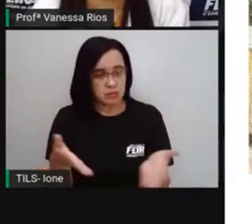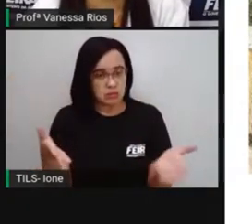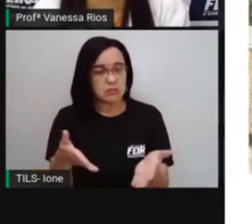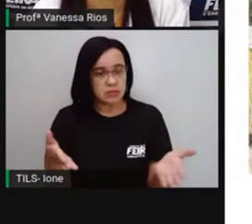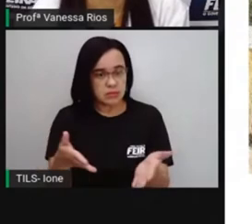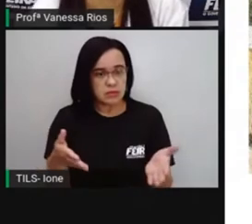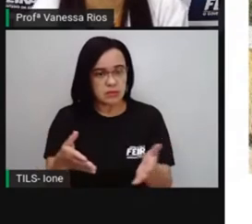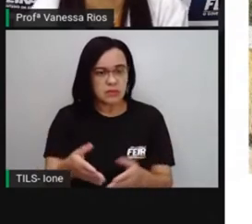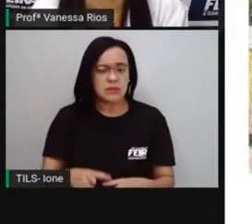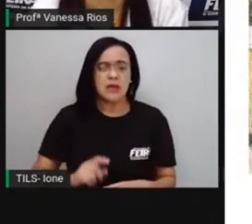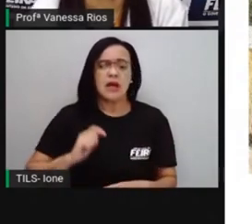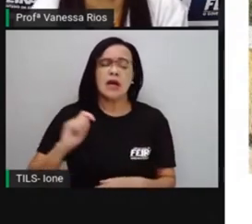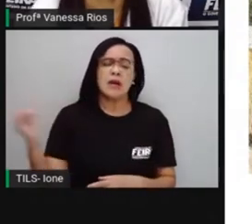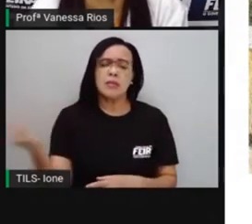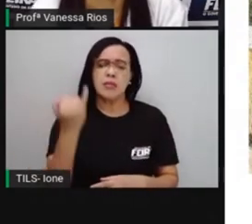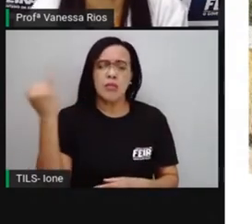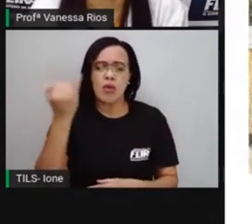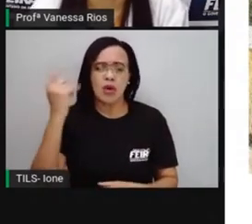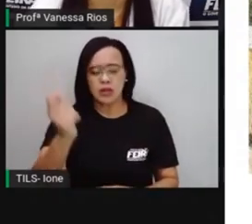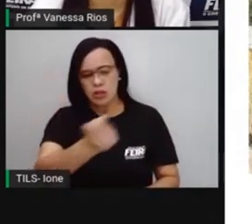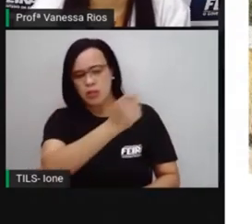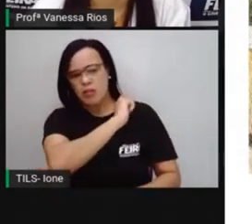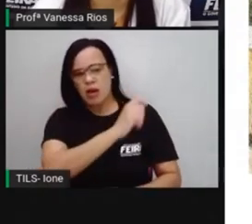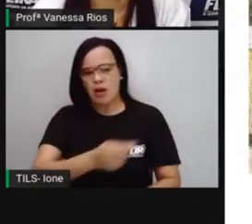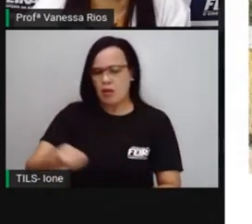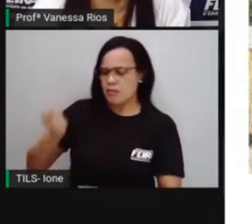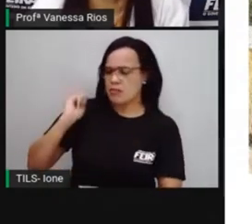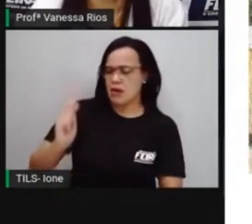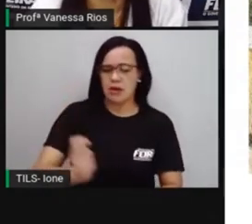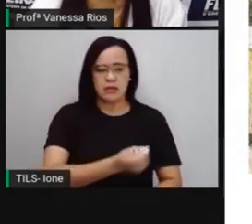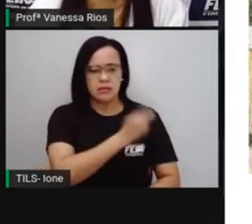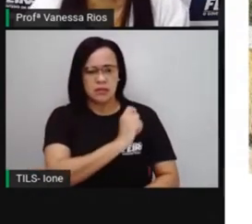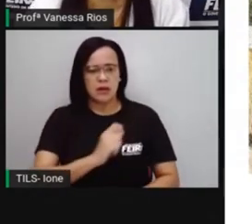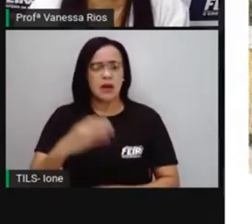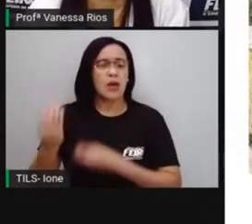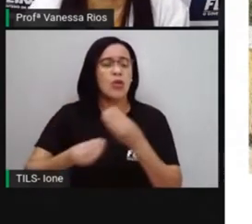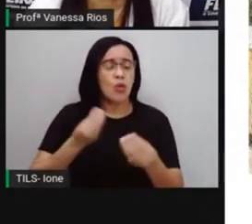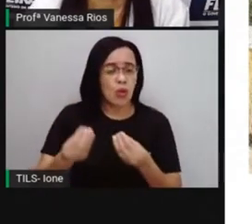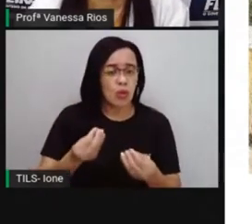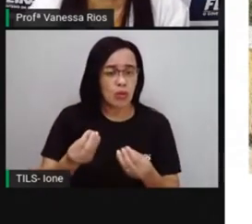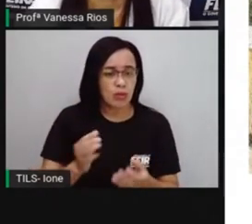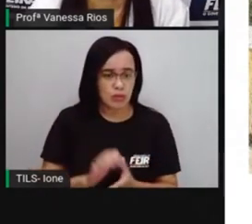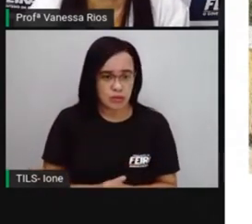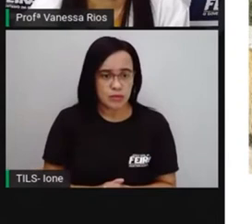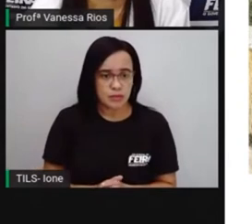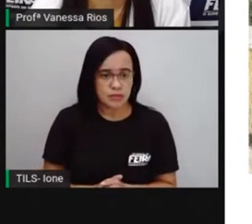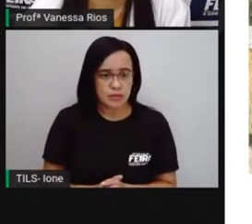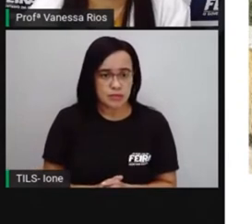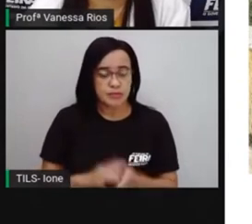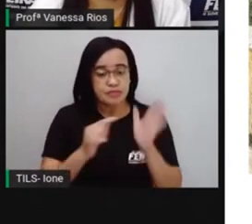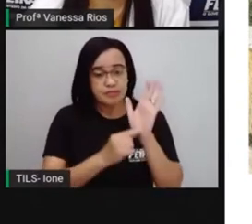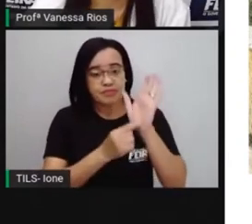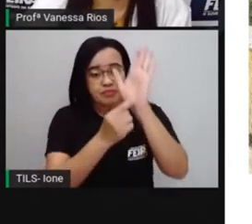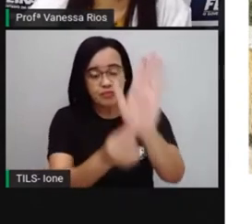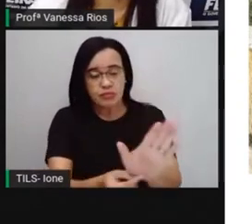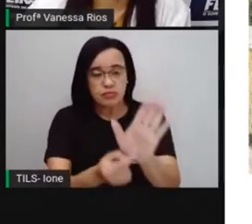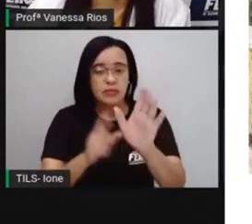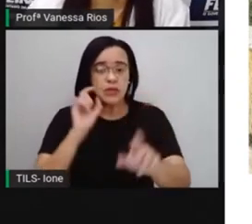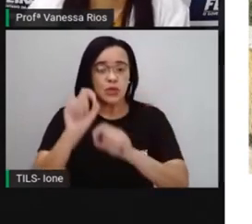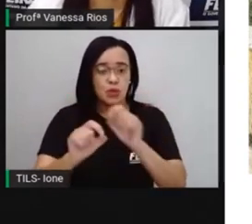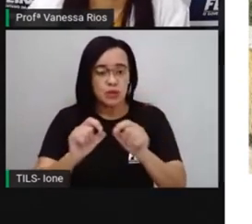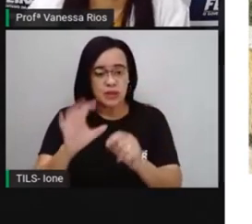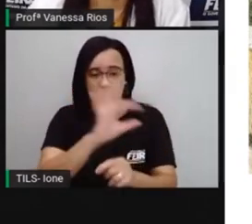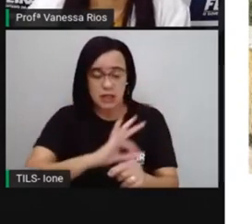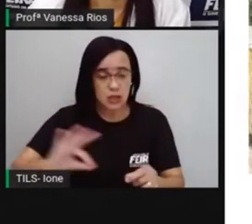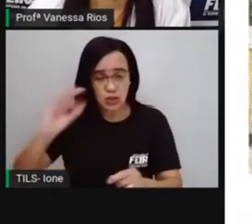né? A importância em reconhecer aí hoje, né? As comunidades quilombolas. E observa que todo esse processo de